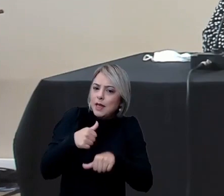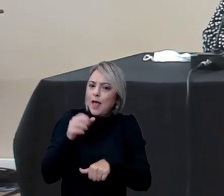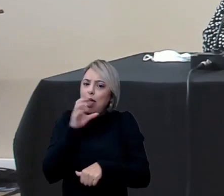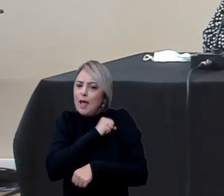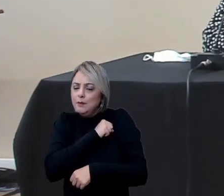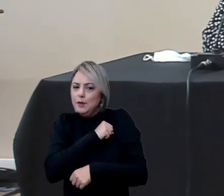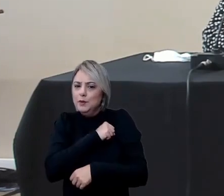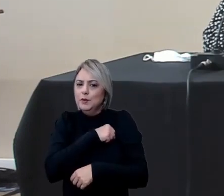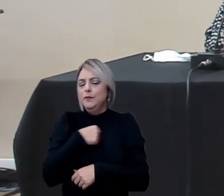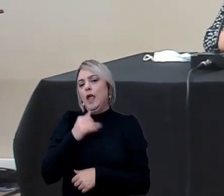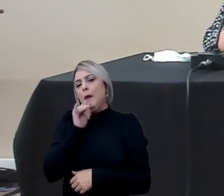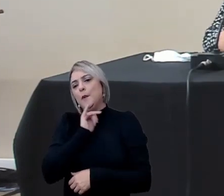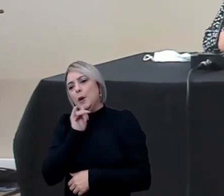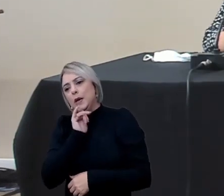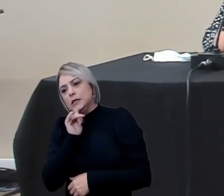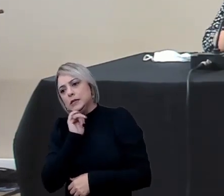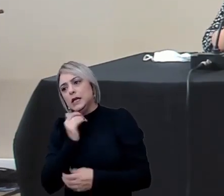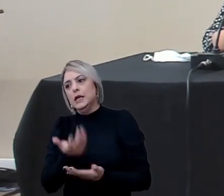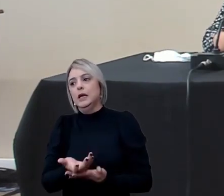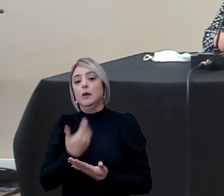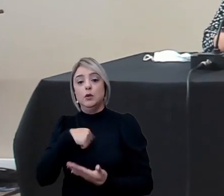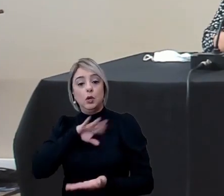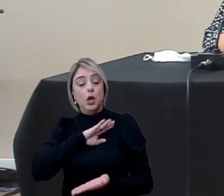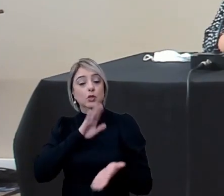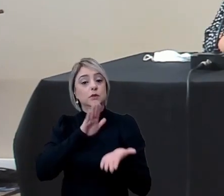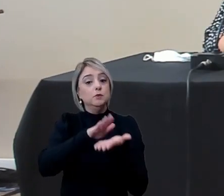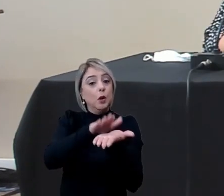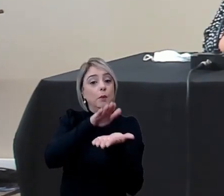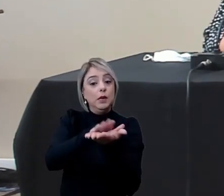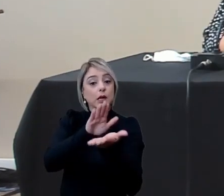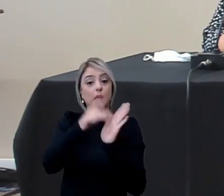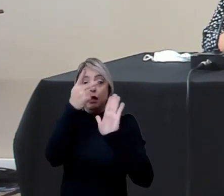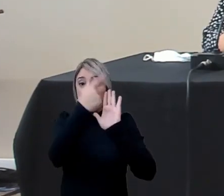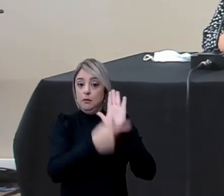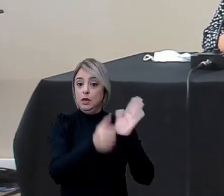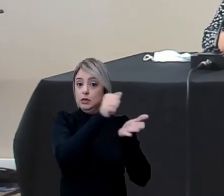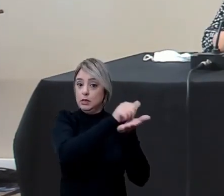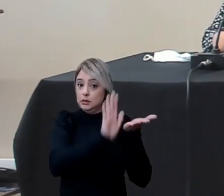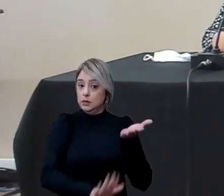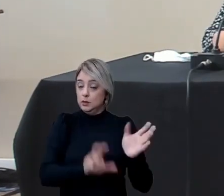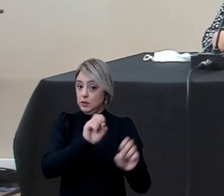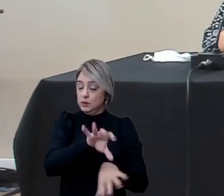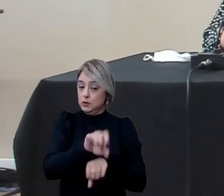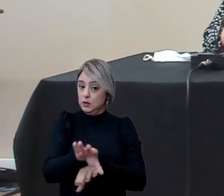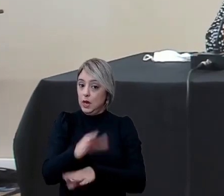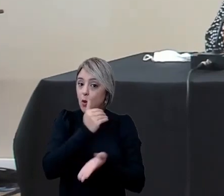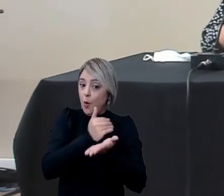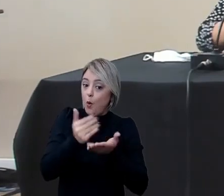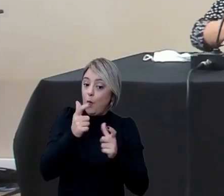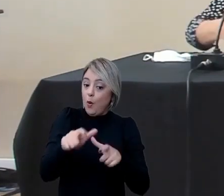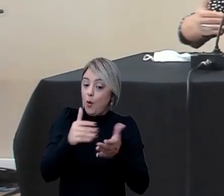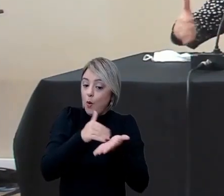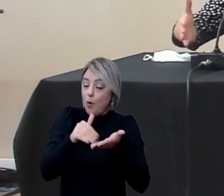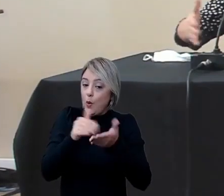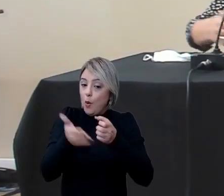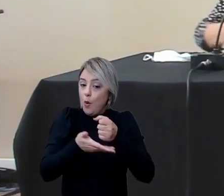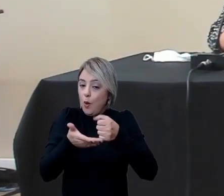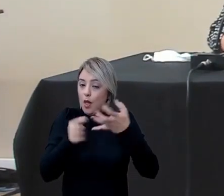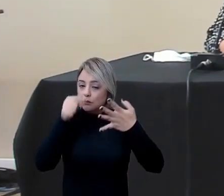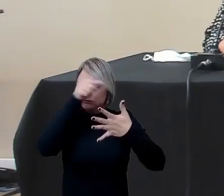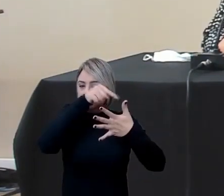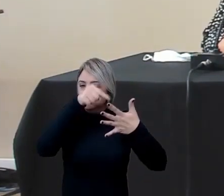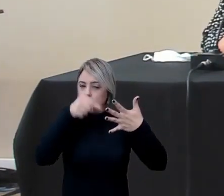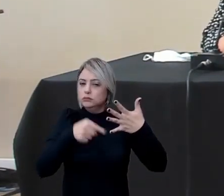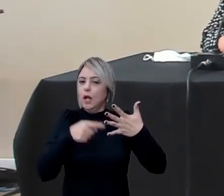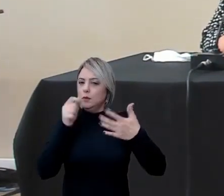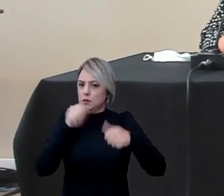por exemplo nós publicamos o nosso plano de ação educacional onde a gente começou a balizar uma série de